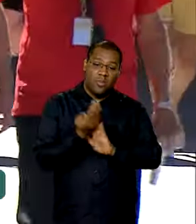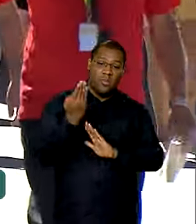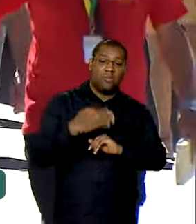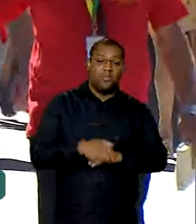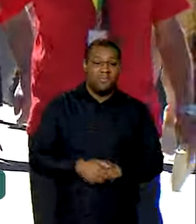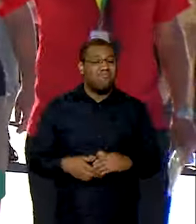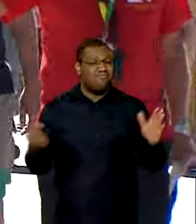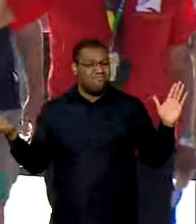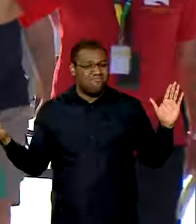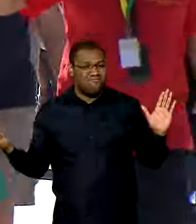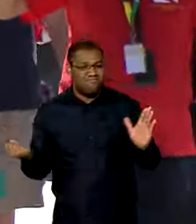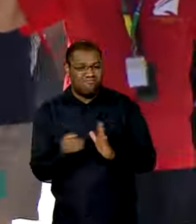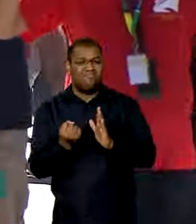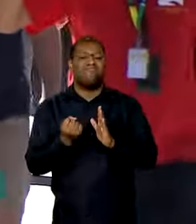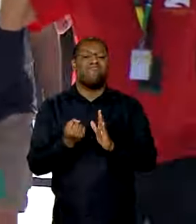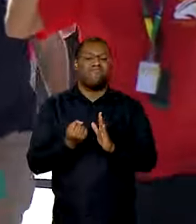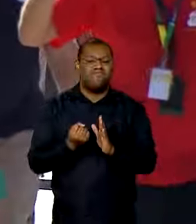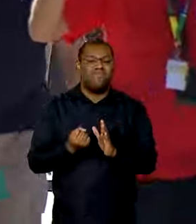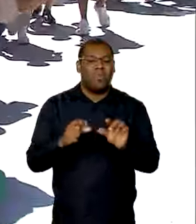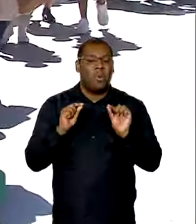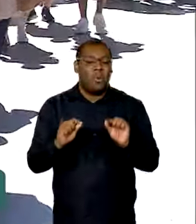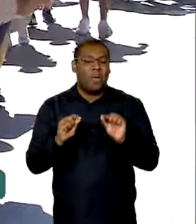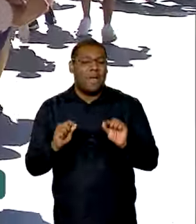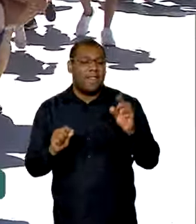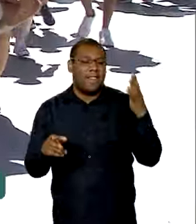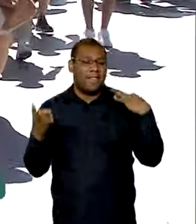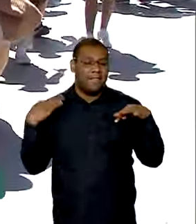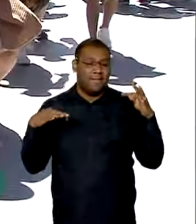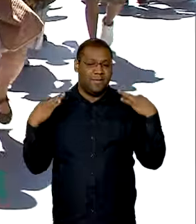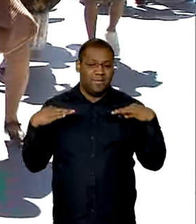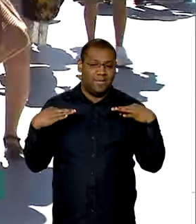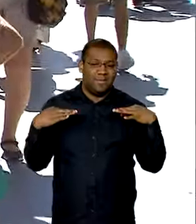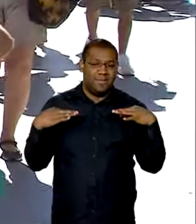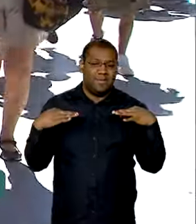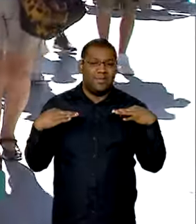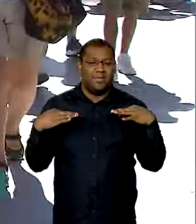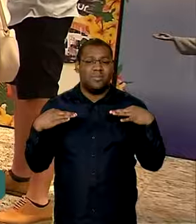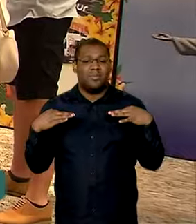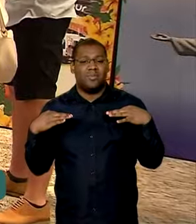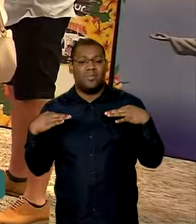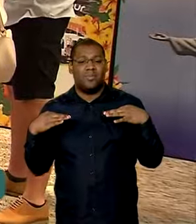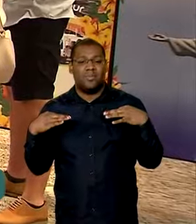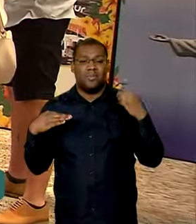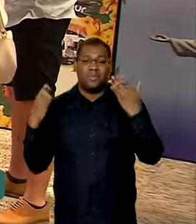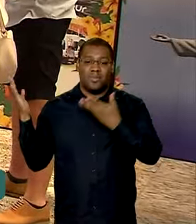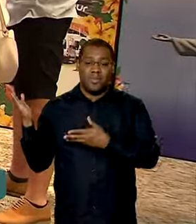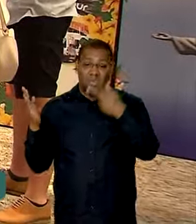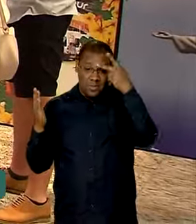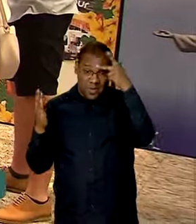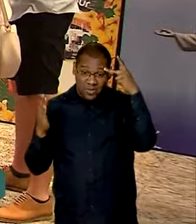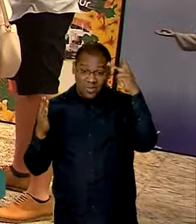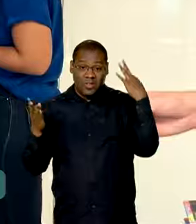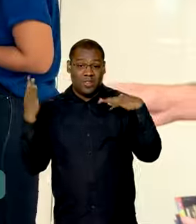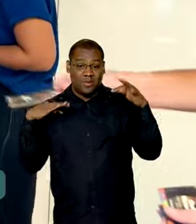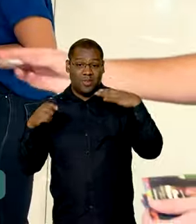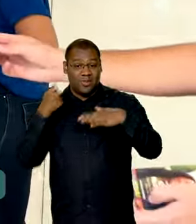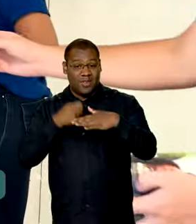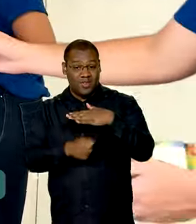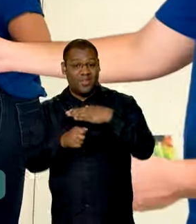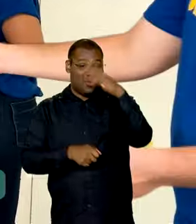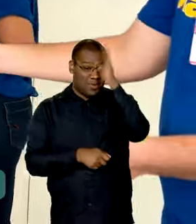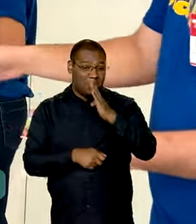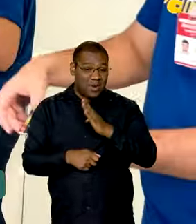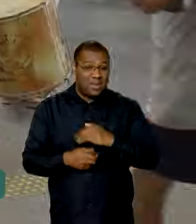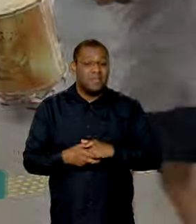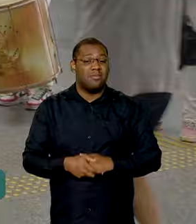marcou ainda receita recorde com o turismo externo. A injeção de dinheiro desses turistas no Brasil é a maior